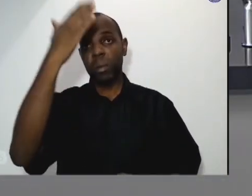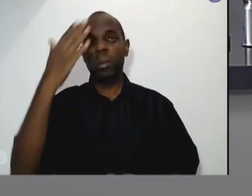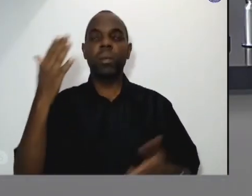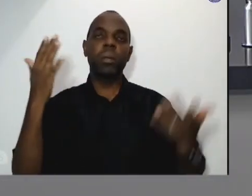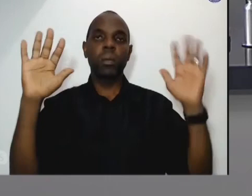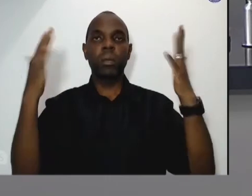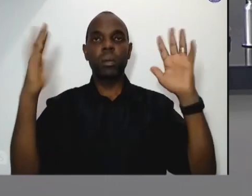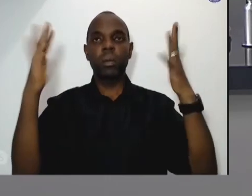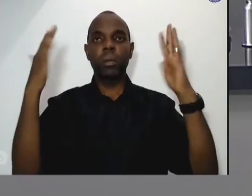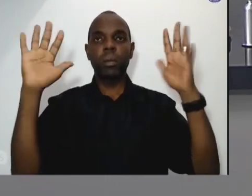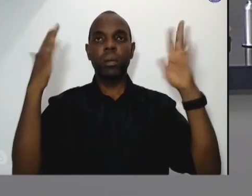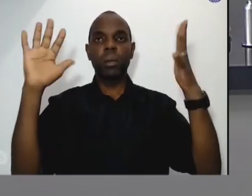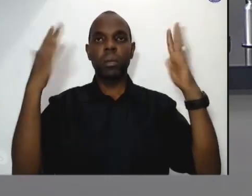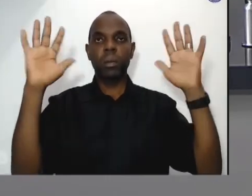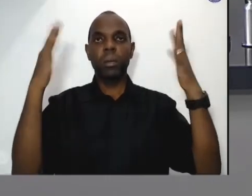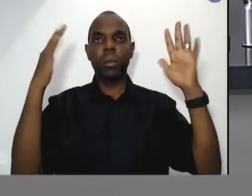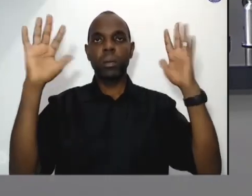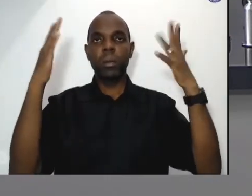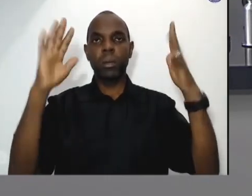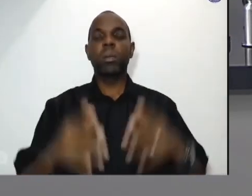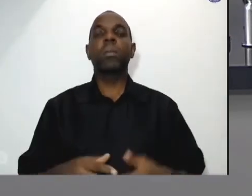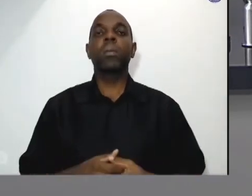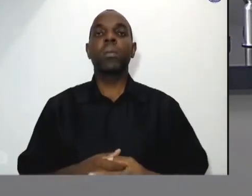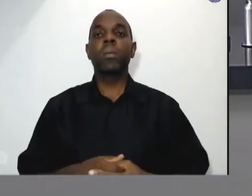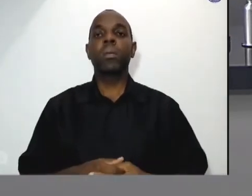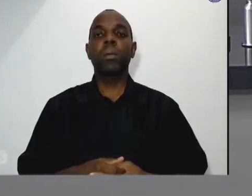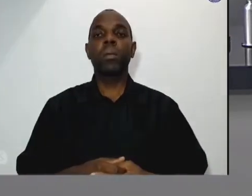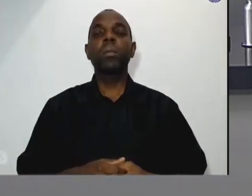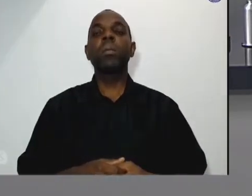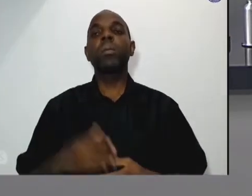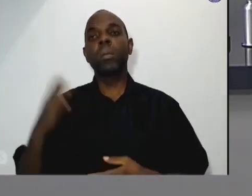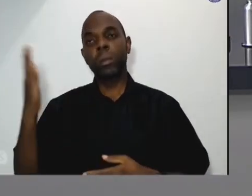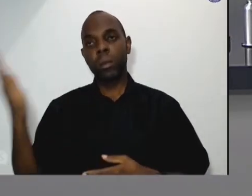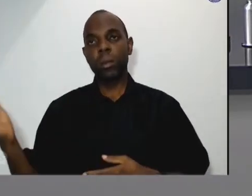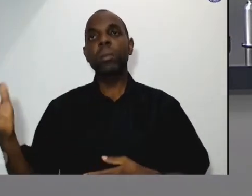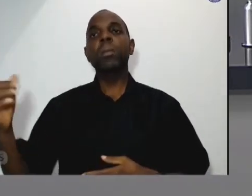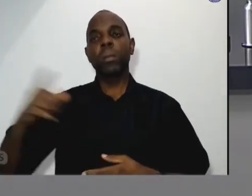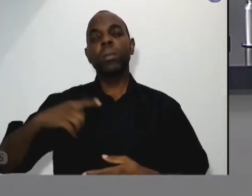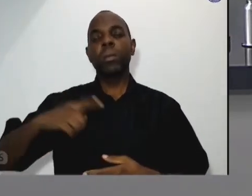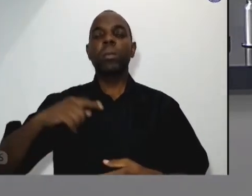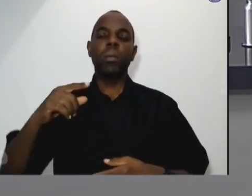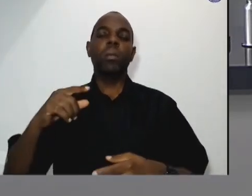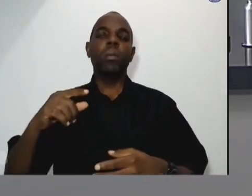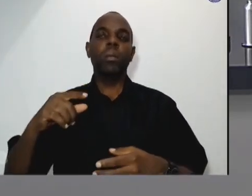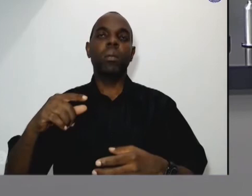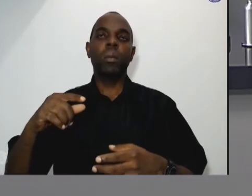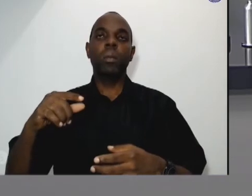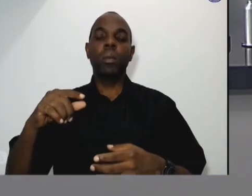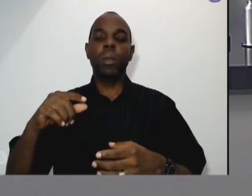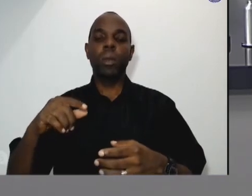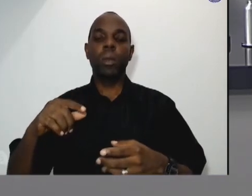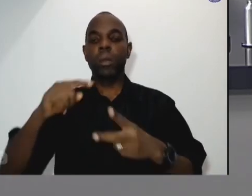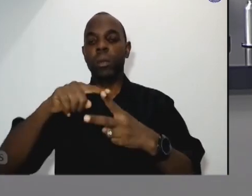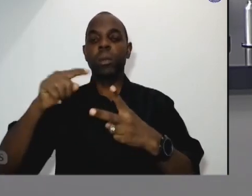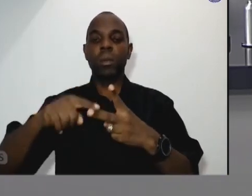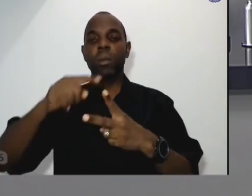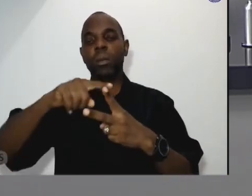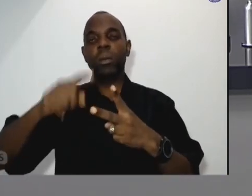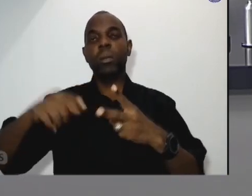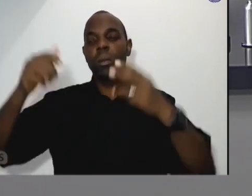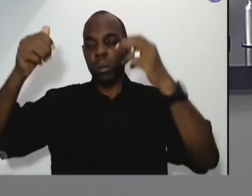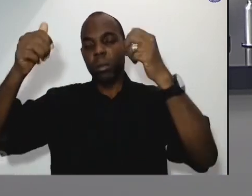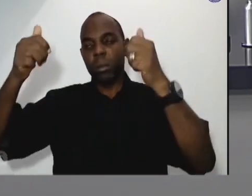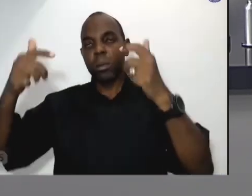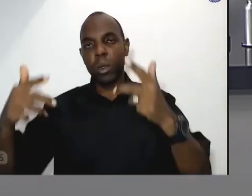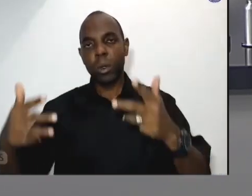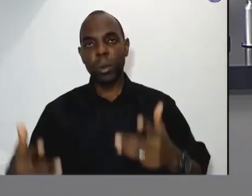faço a palavra a Patrícia que fará o encerramento depois as bênçãos do Dom Maurício se o senhor nos permitir uma bênção no final e o